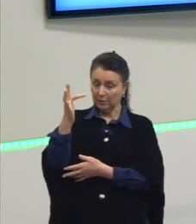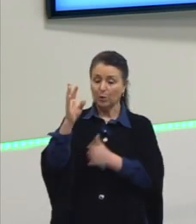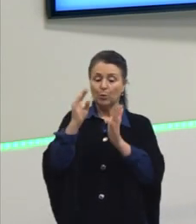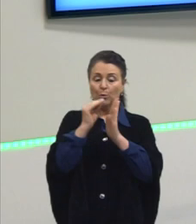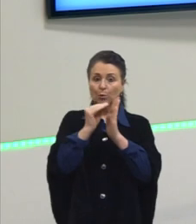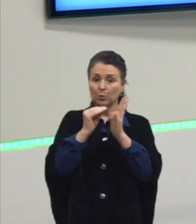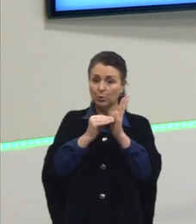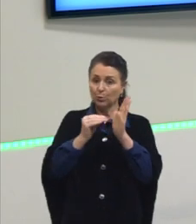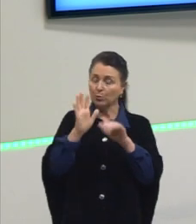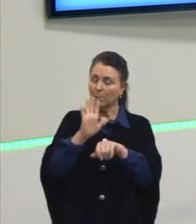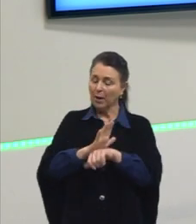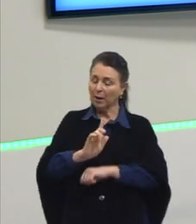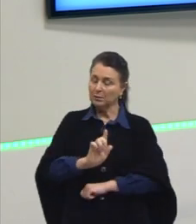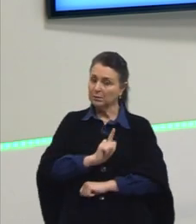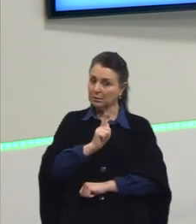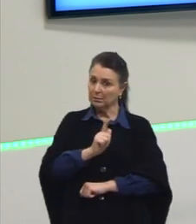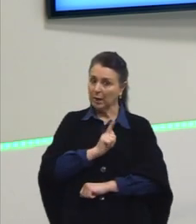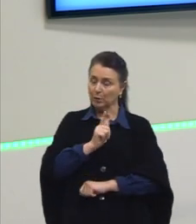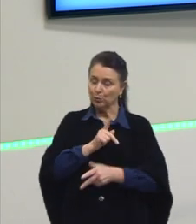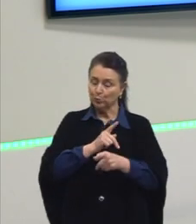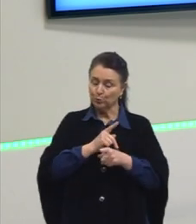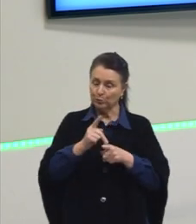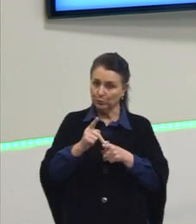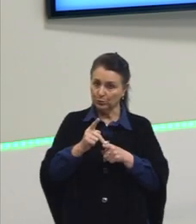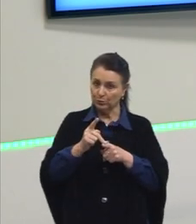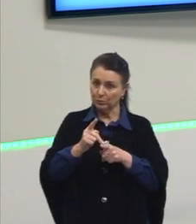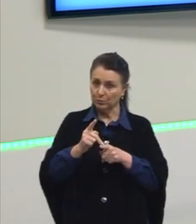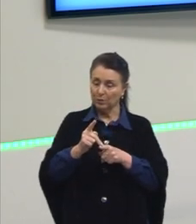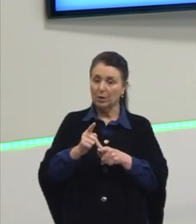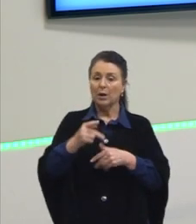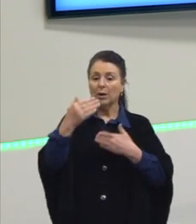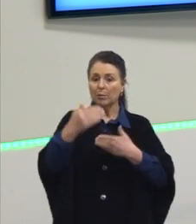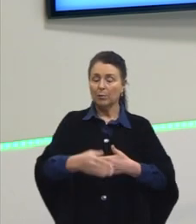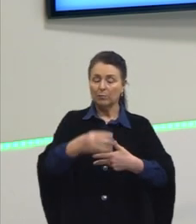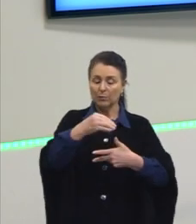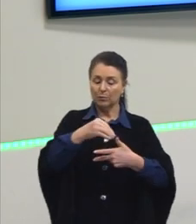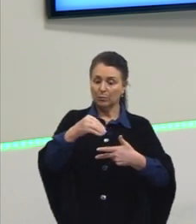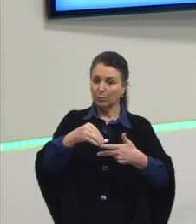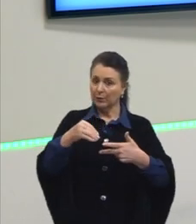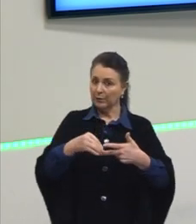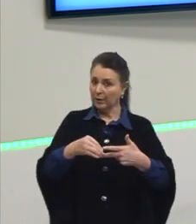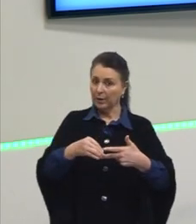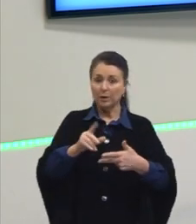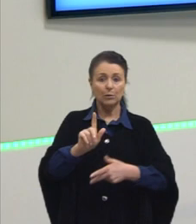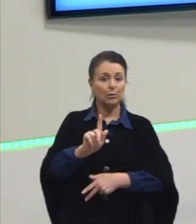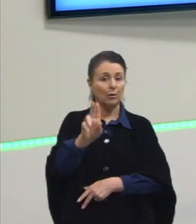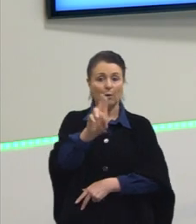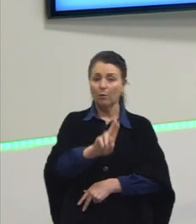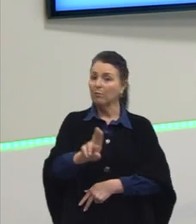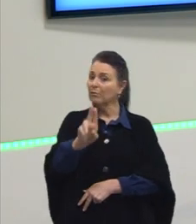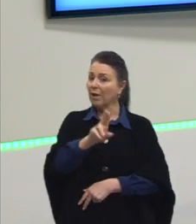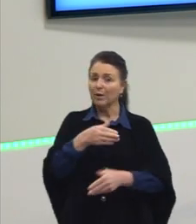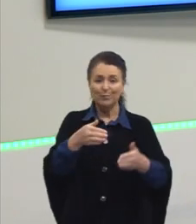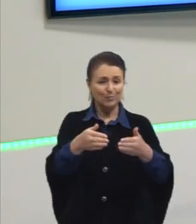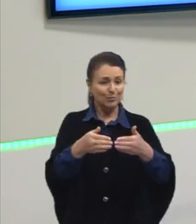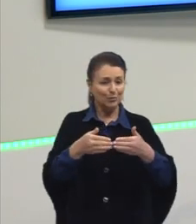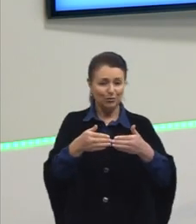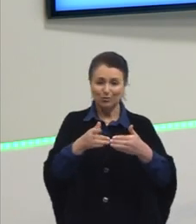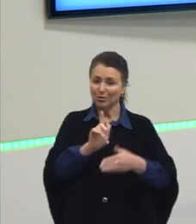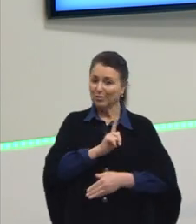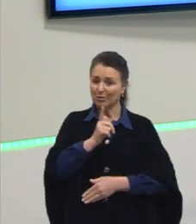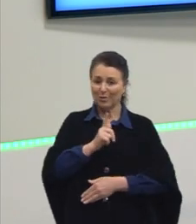mais gramatical puro. A prova do Enem não vai cobrar gramática de forma isolada.